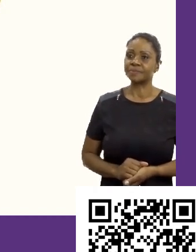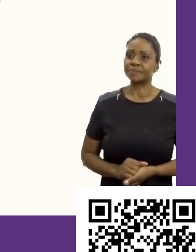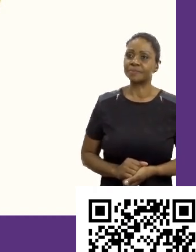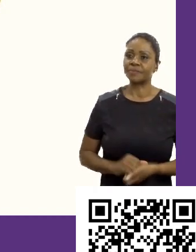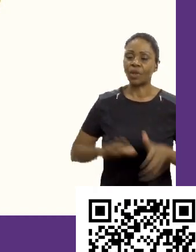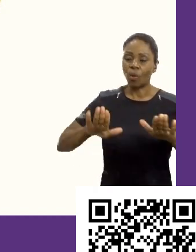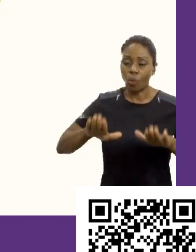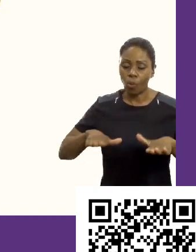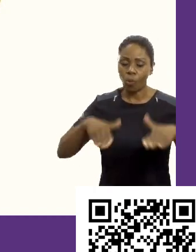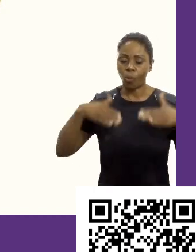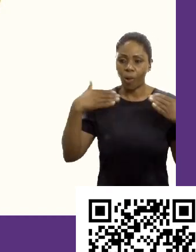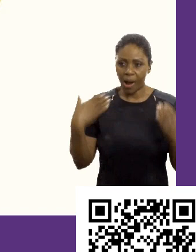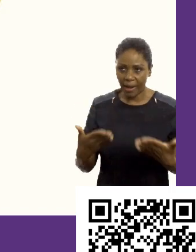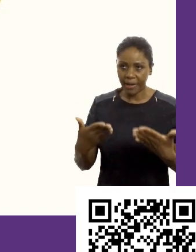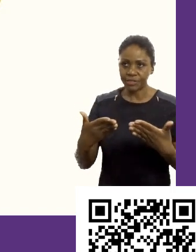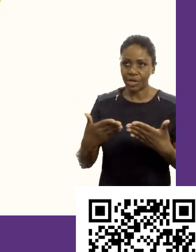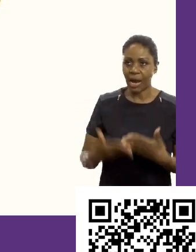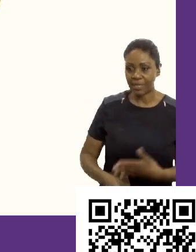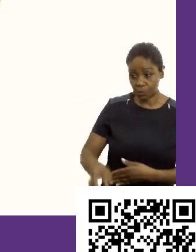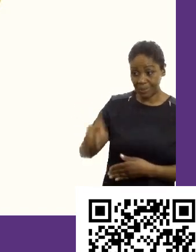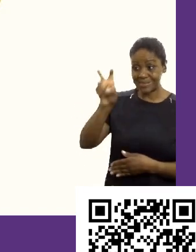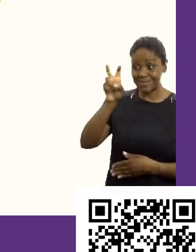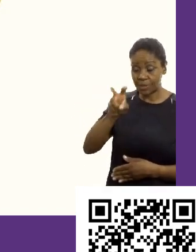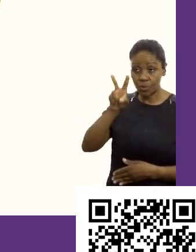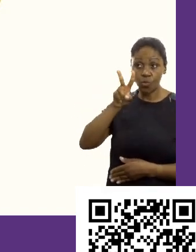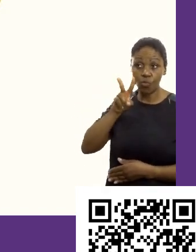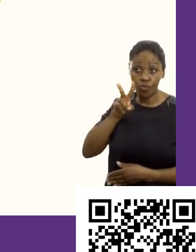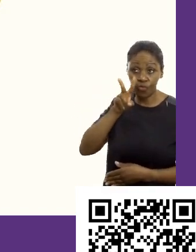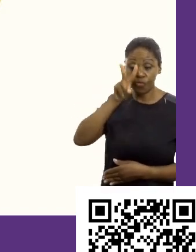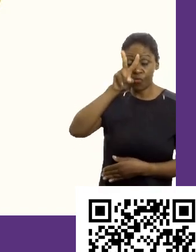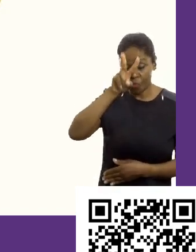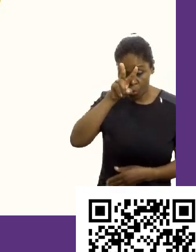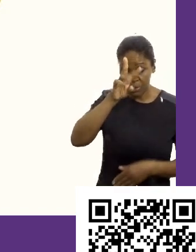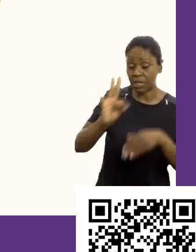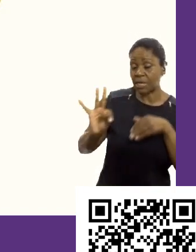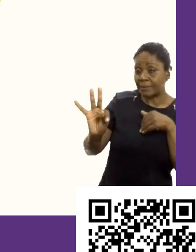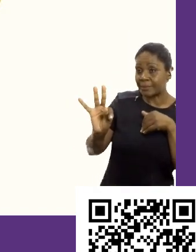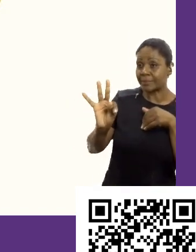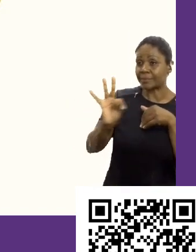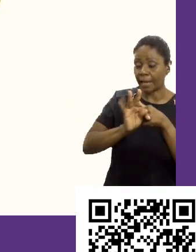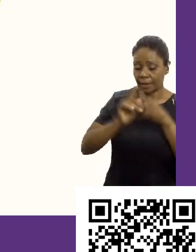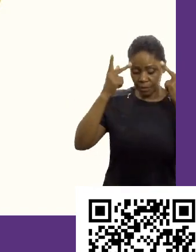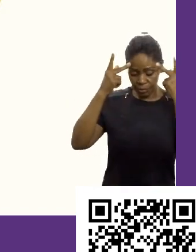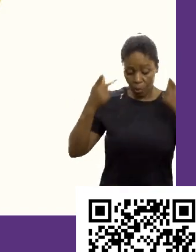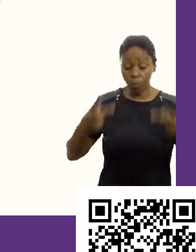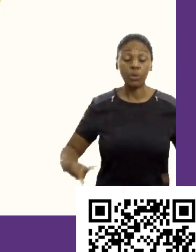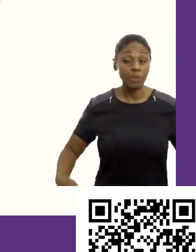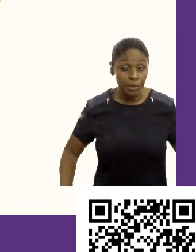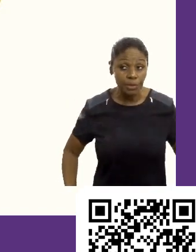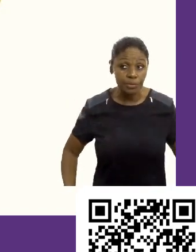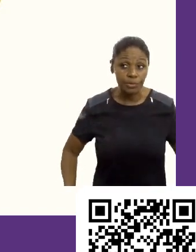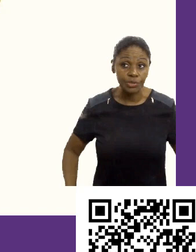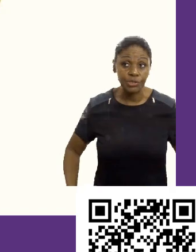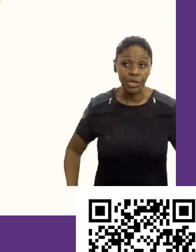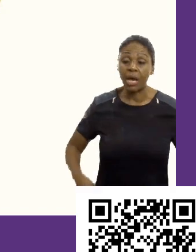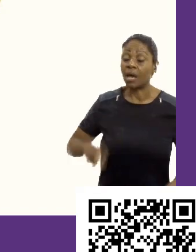Quais são as suas top cinco forças e fraquezas divididas em técnicas e comportamentais? Quem teria a resposta na ponta da